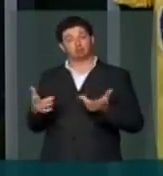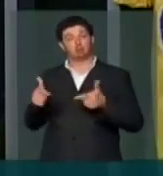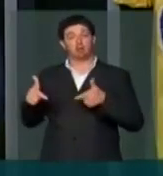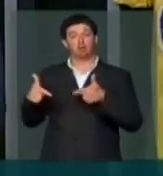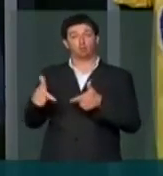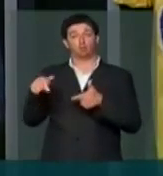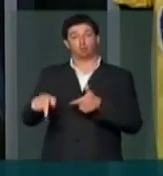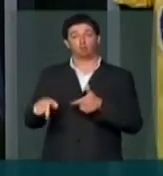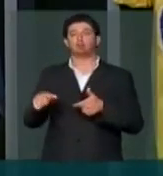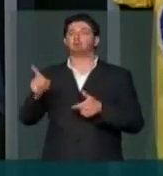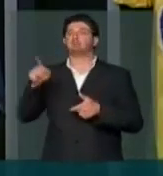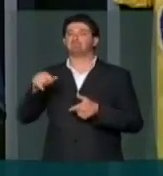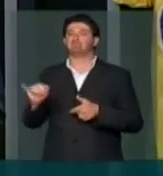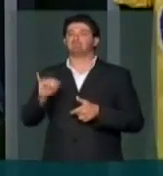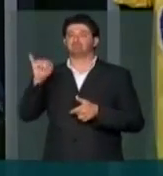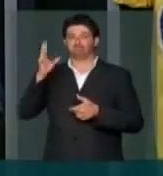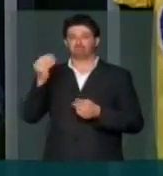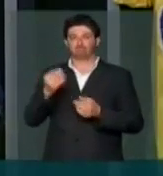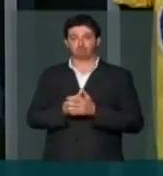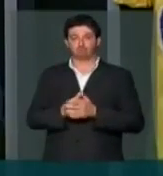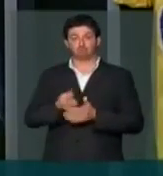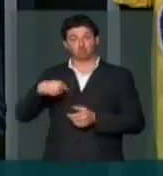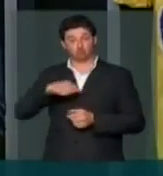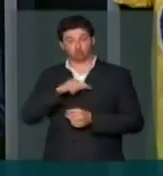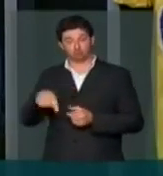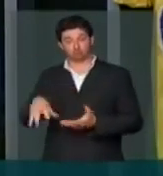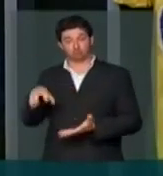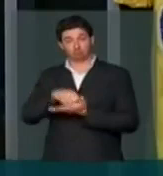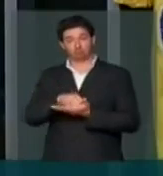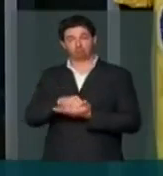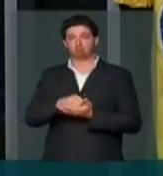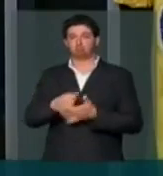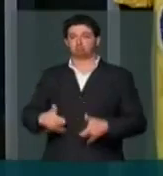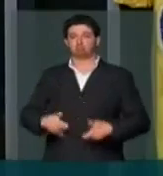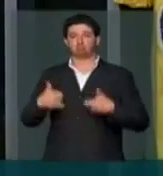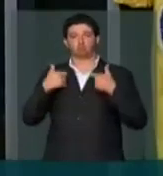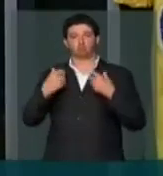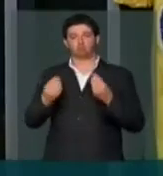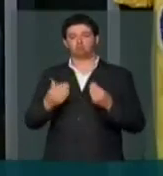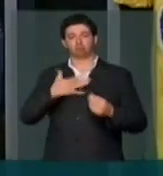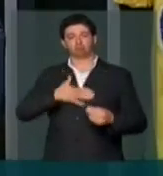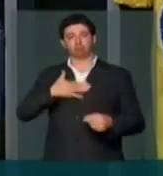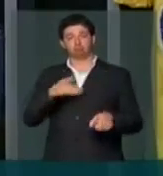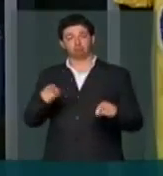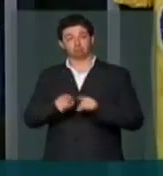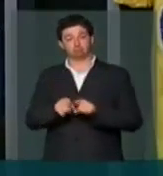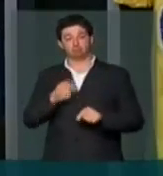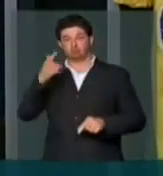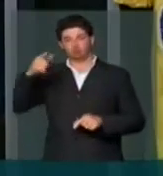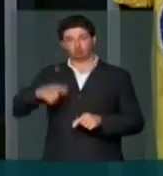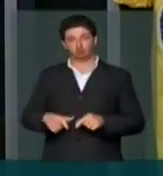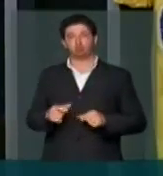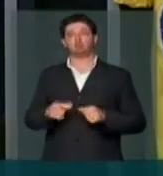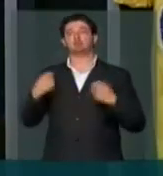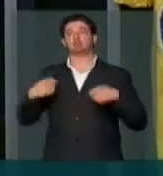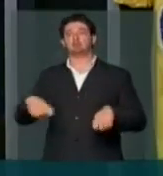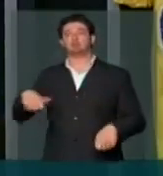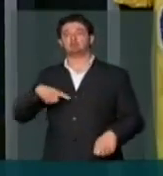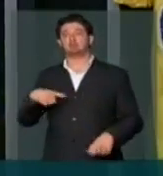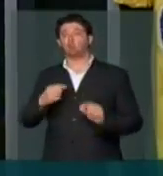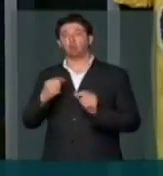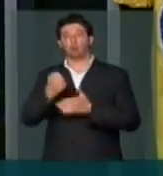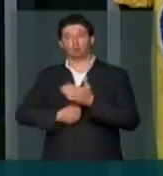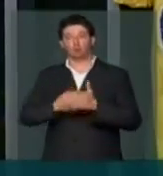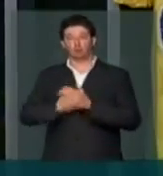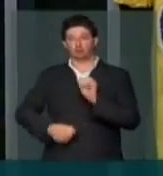iniciativa bastante alviçareira, que nós aqui registramos com muito orgulho e satisfação e reafirmamos a necessidade de